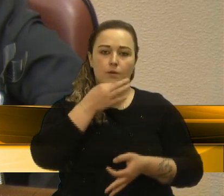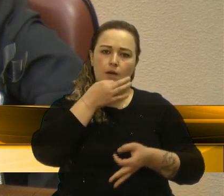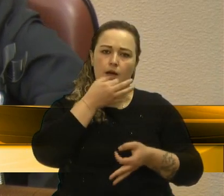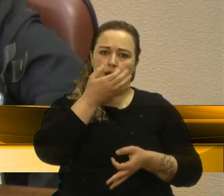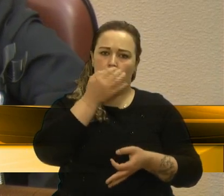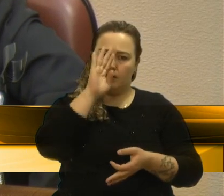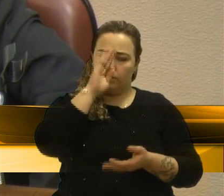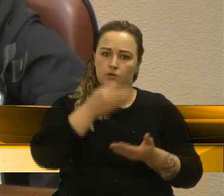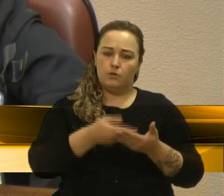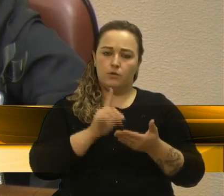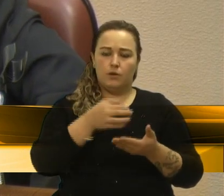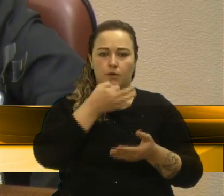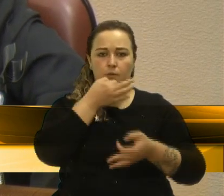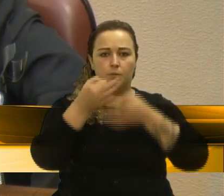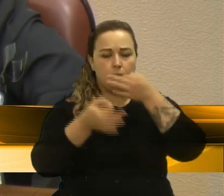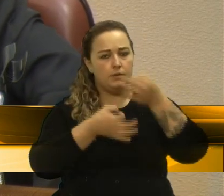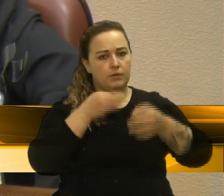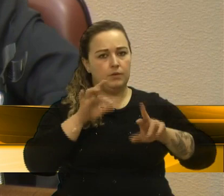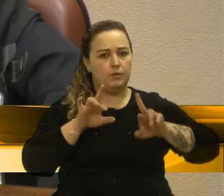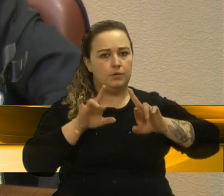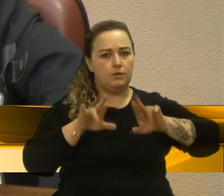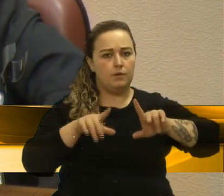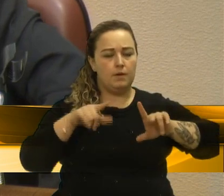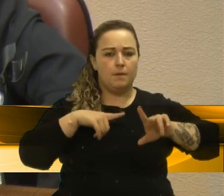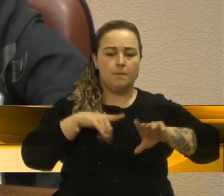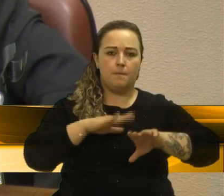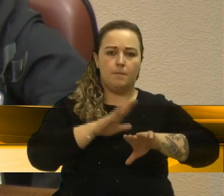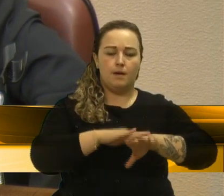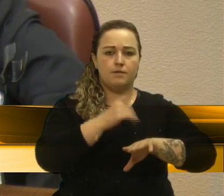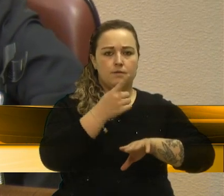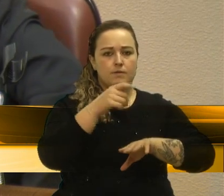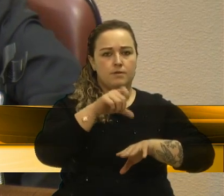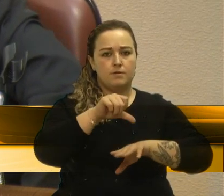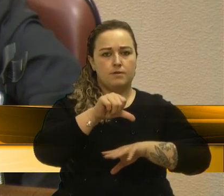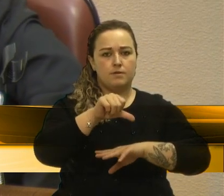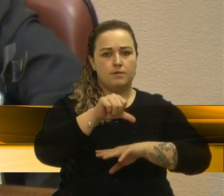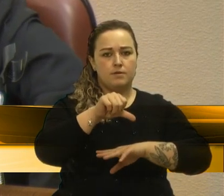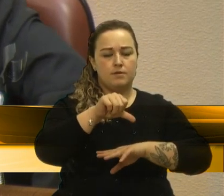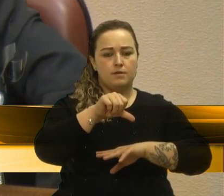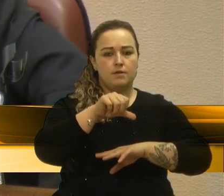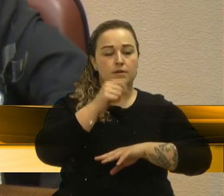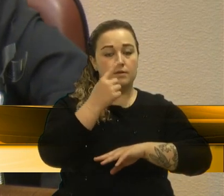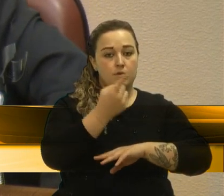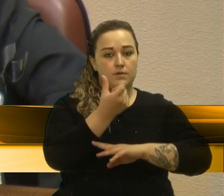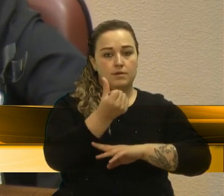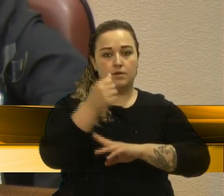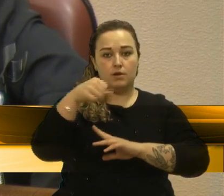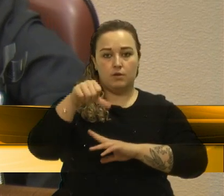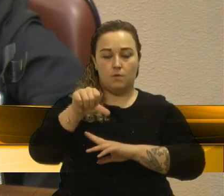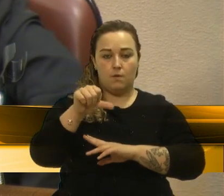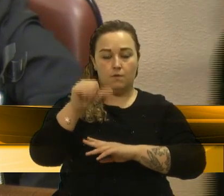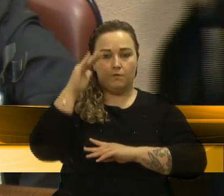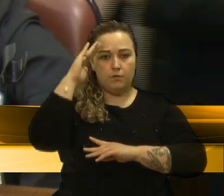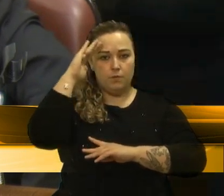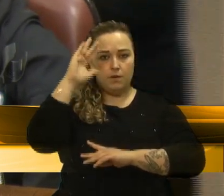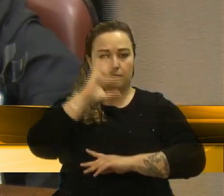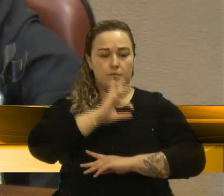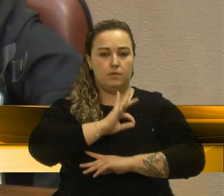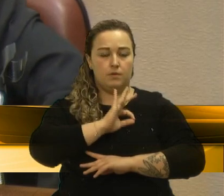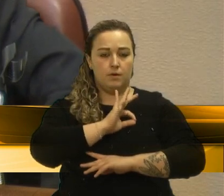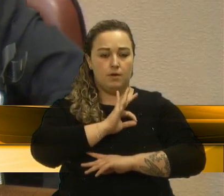mas de 169 guardas, aqueles que procuraram o